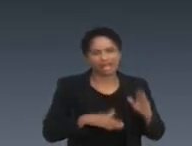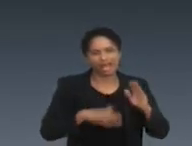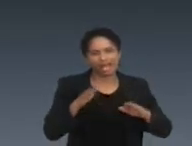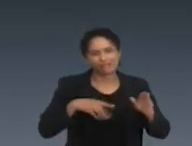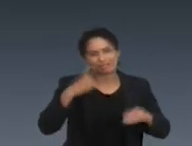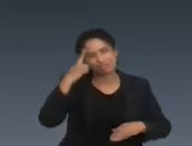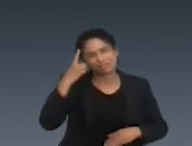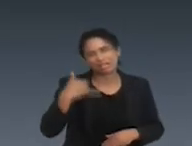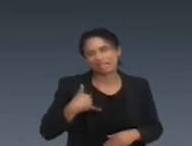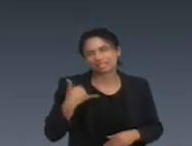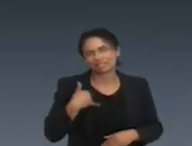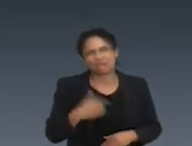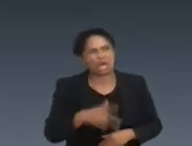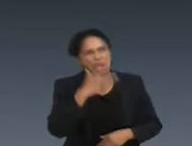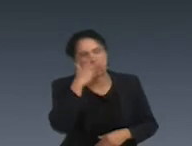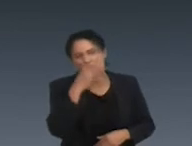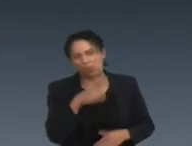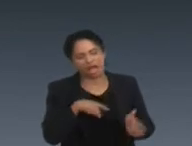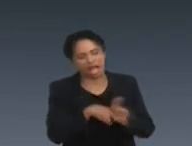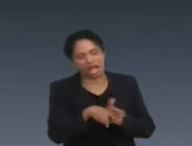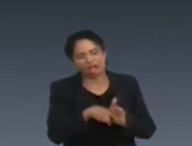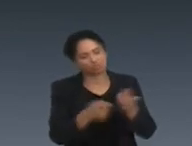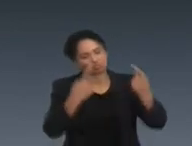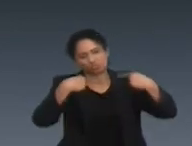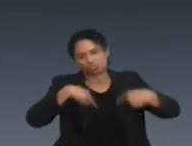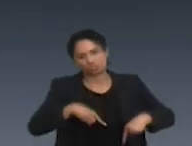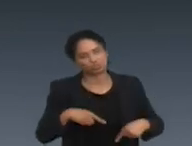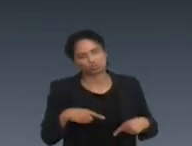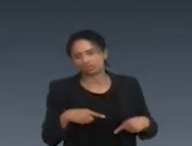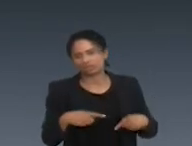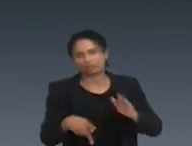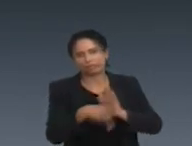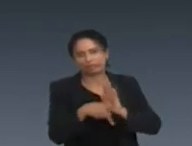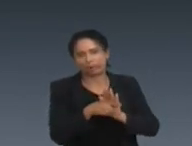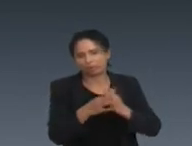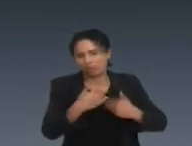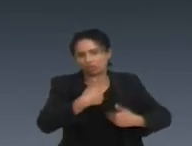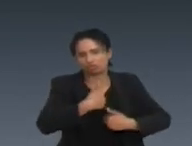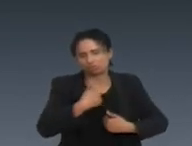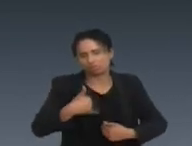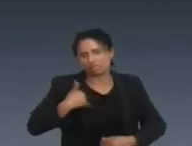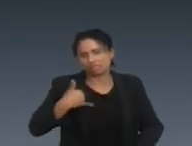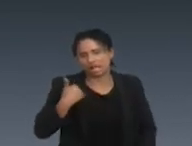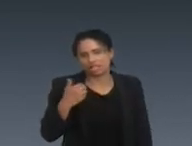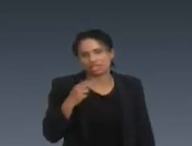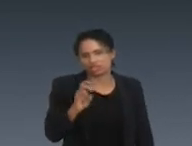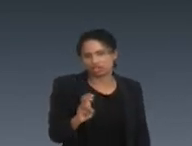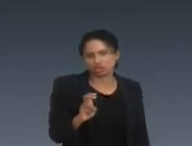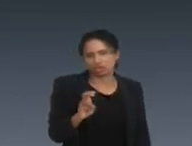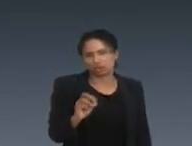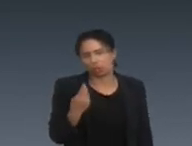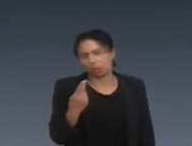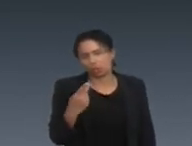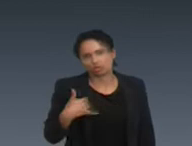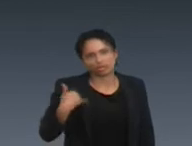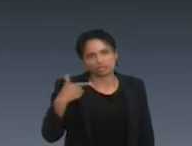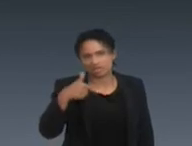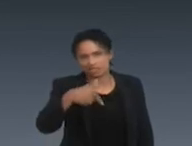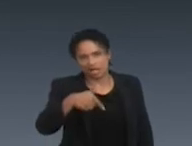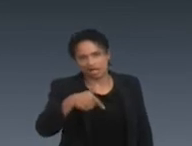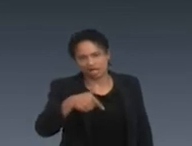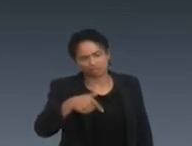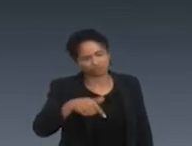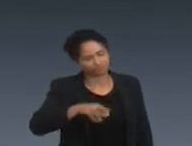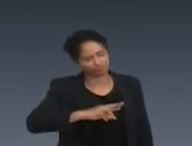feito antes dos três, antes dos cinco, antes dos sete, por que que não? Eu acho que a gente tem que diferenciar o que é diagnóstico precoce e diagnóstico